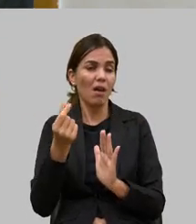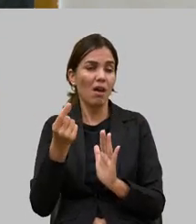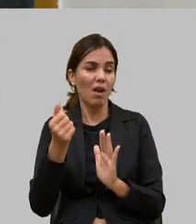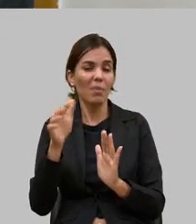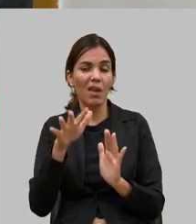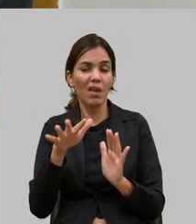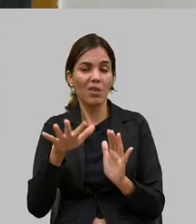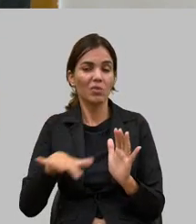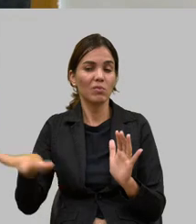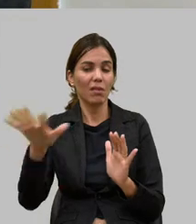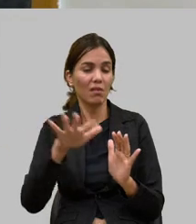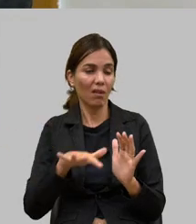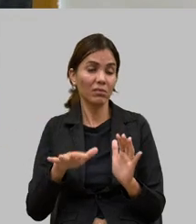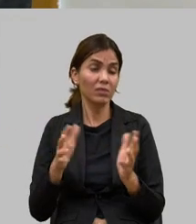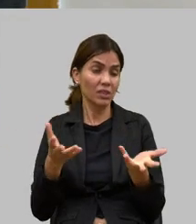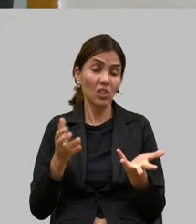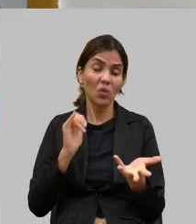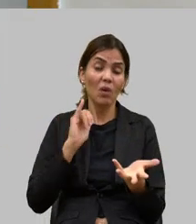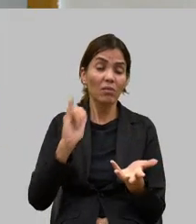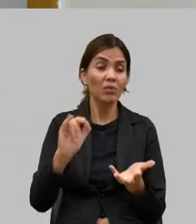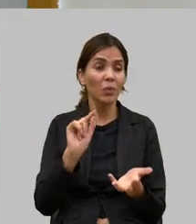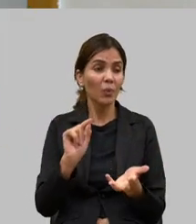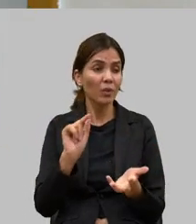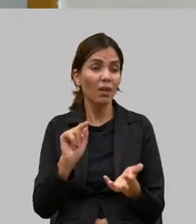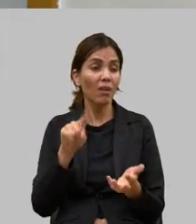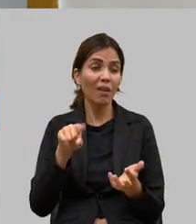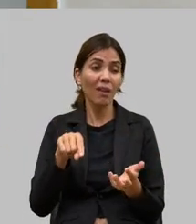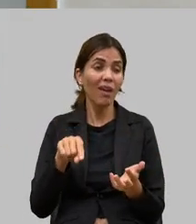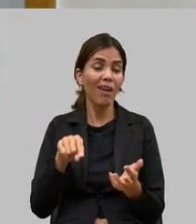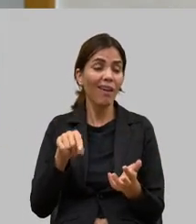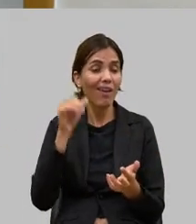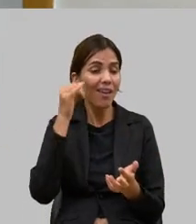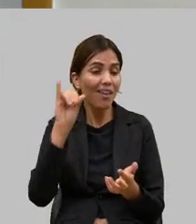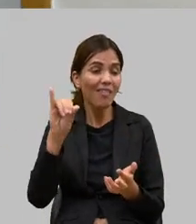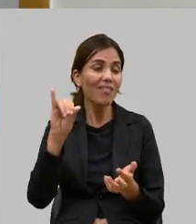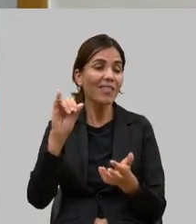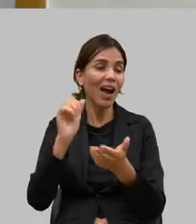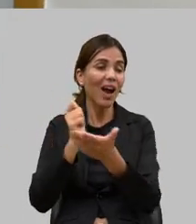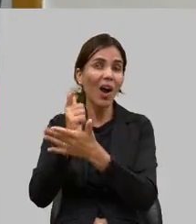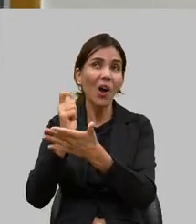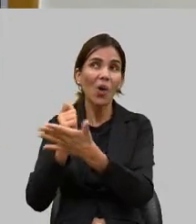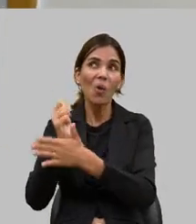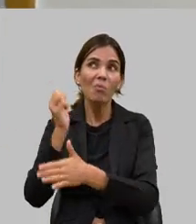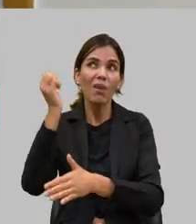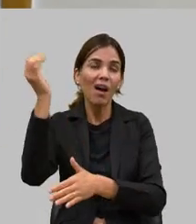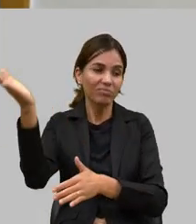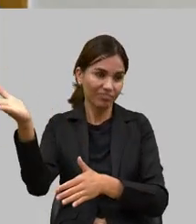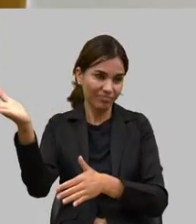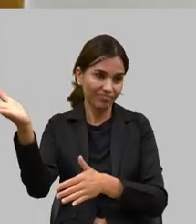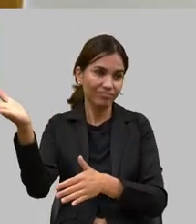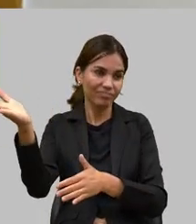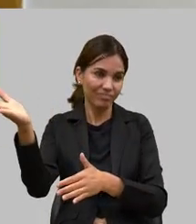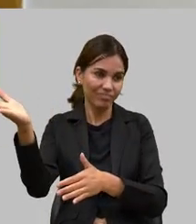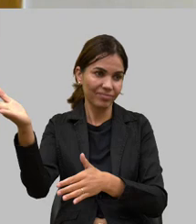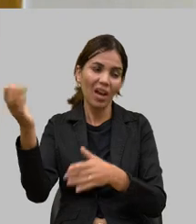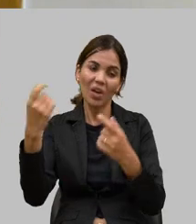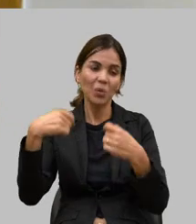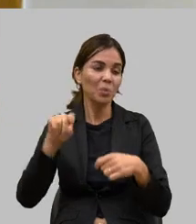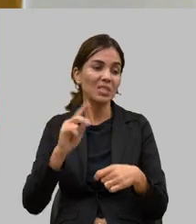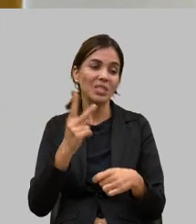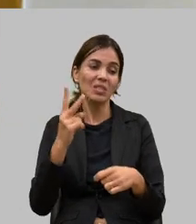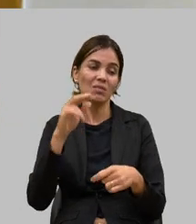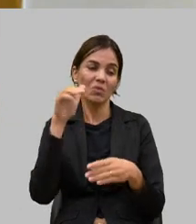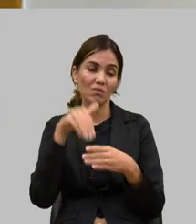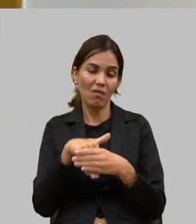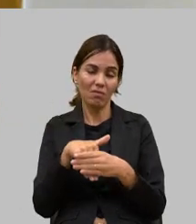importar o leite se não importar o leite não precisa fazer o segundo rótulo então eu quero deixar aqui